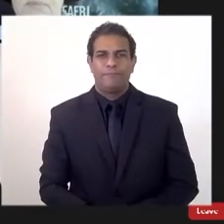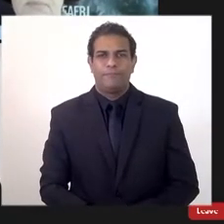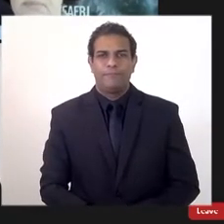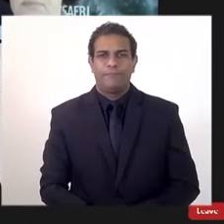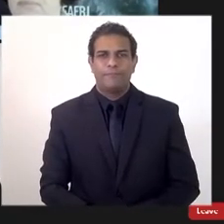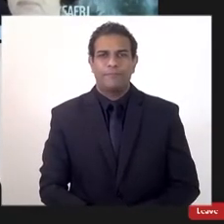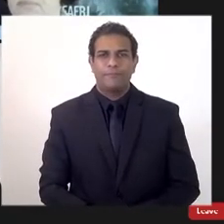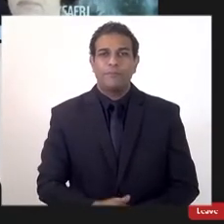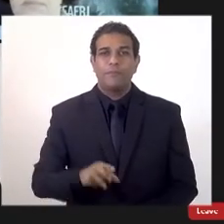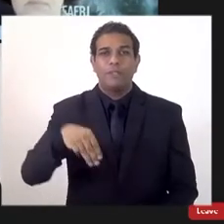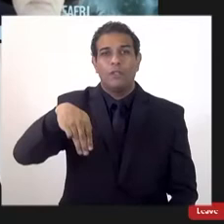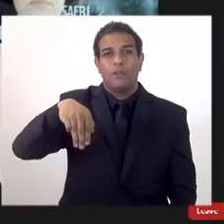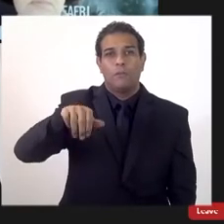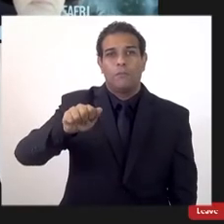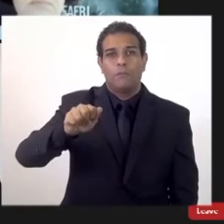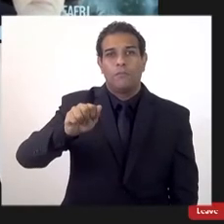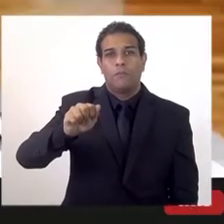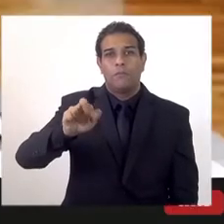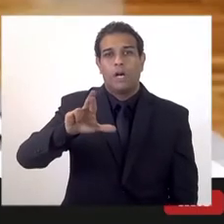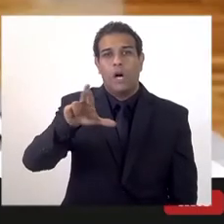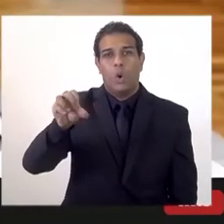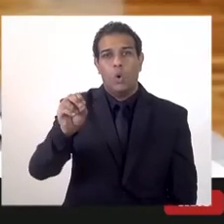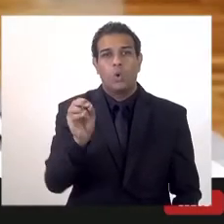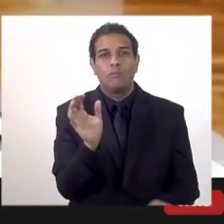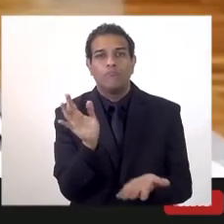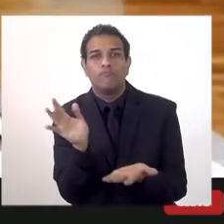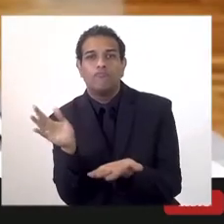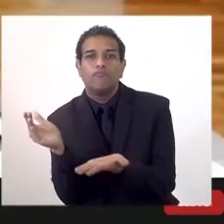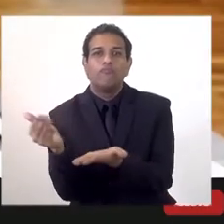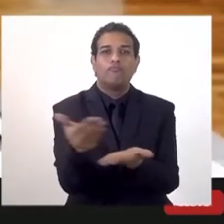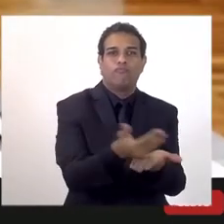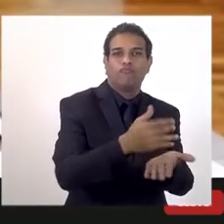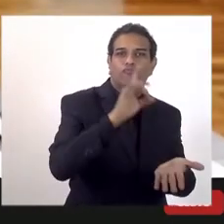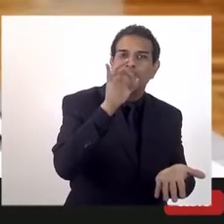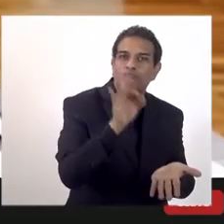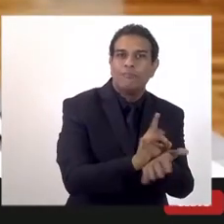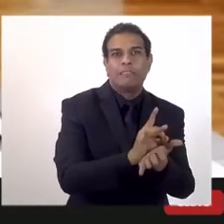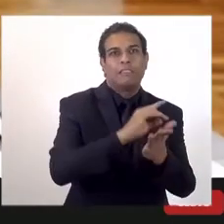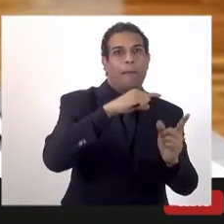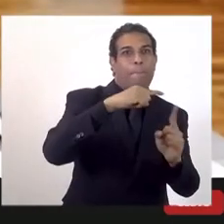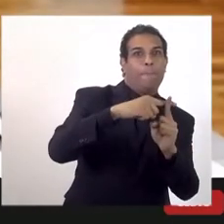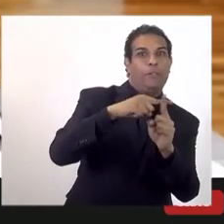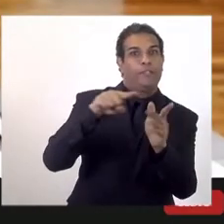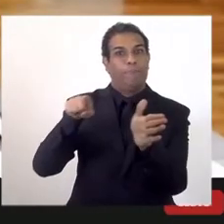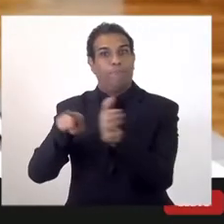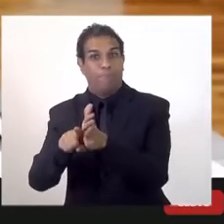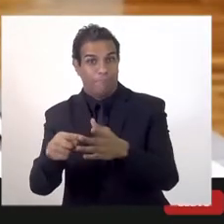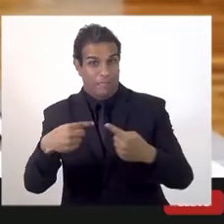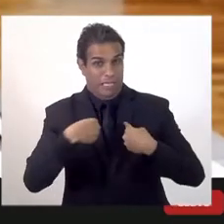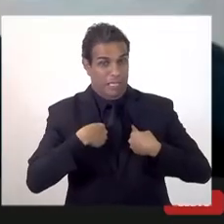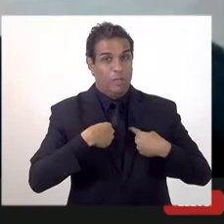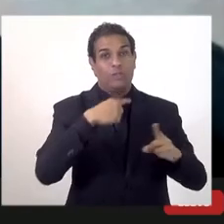O Mauro, sempre com os dados muito realista e pessimista. Eu sou otimista, mano.